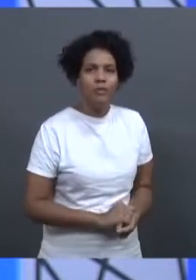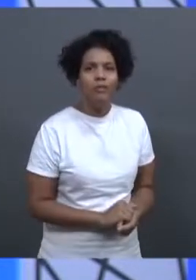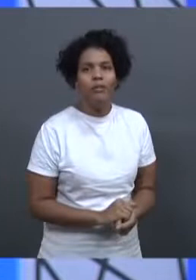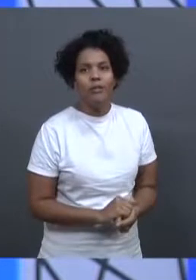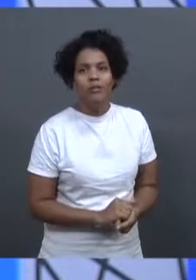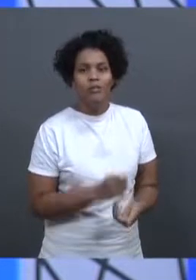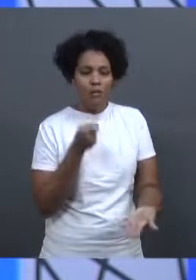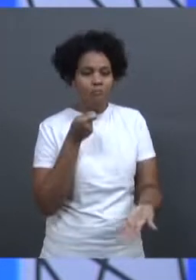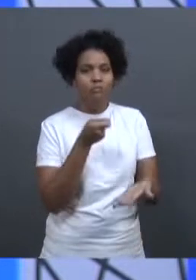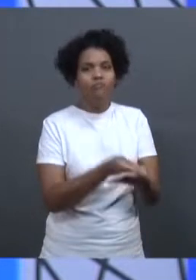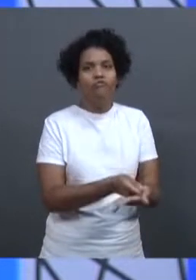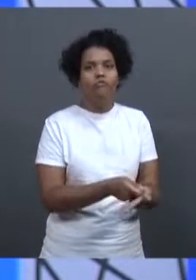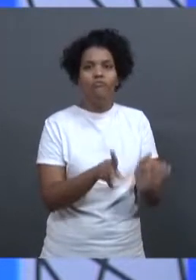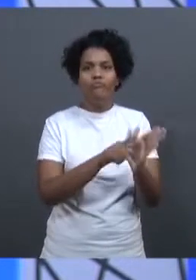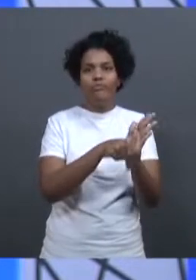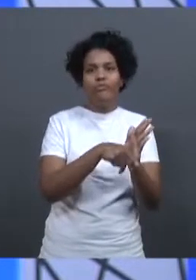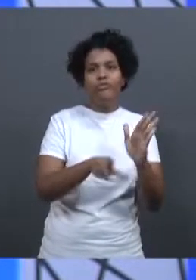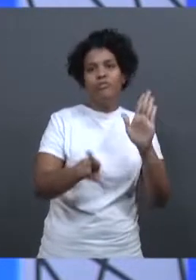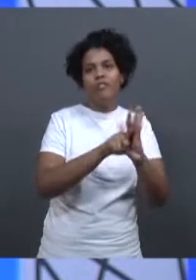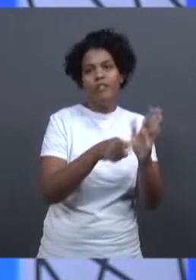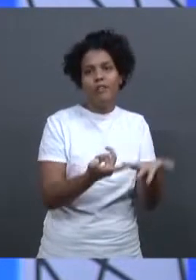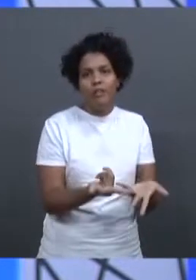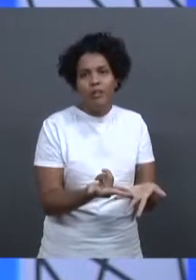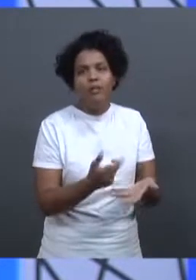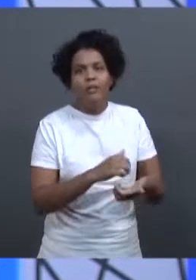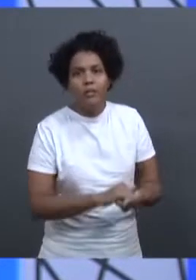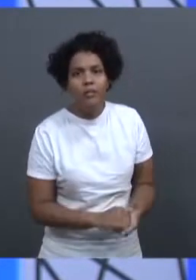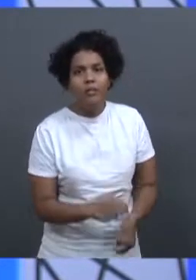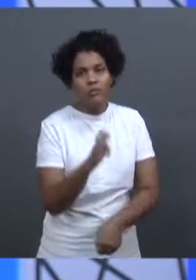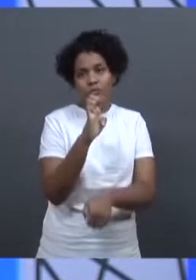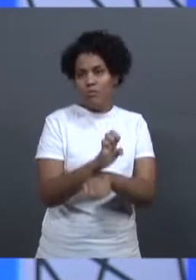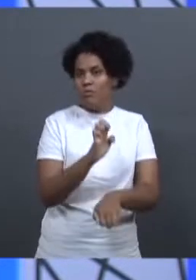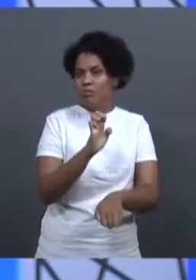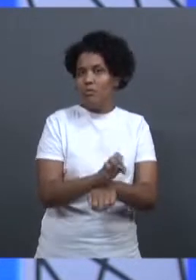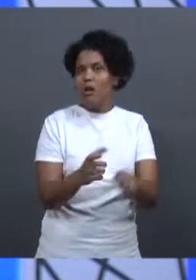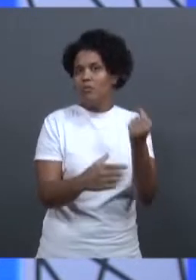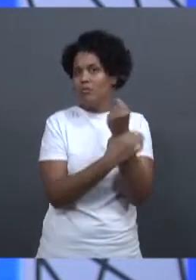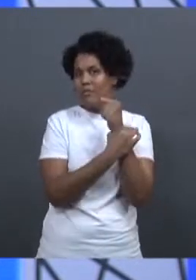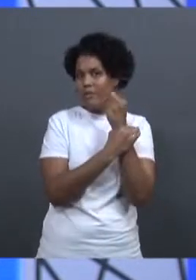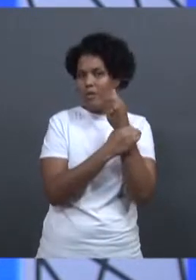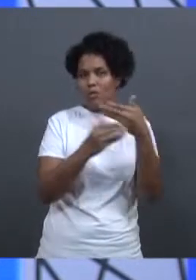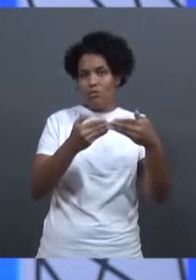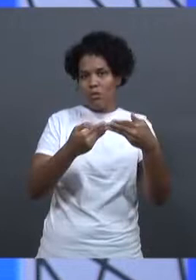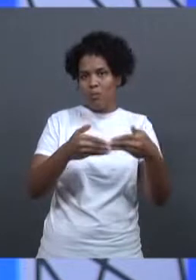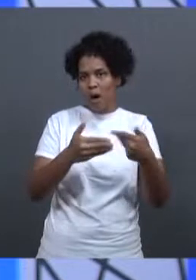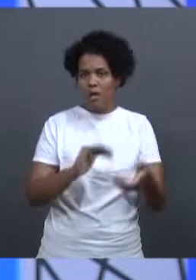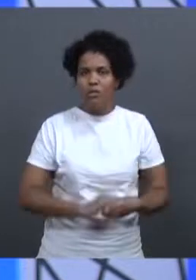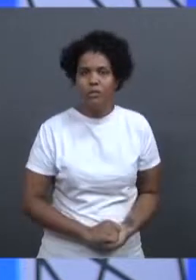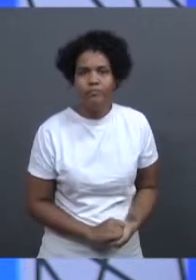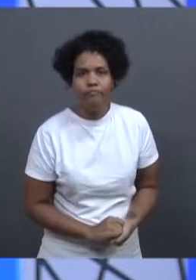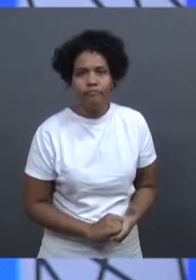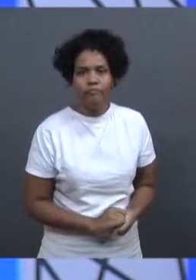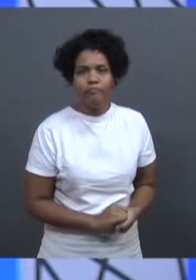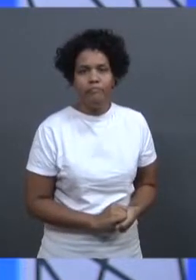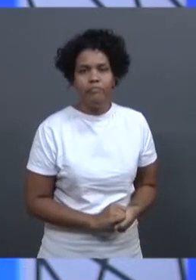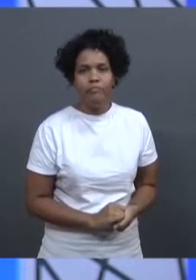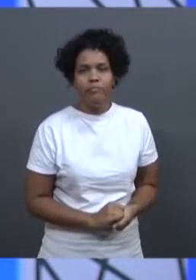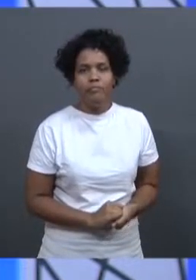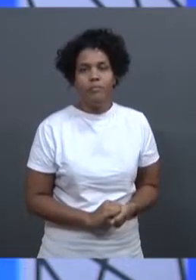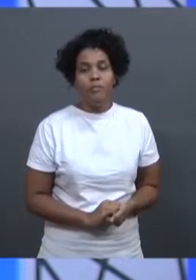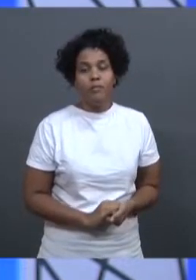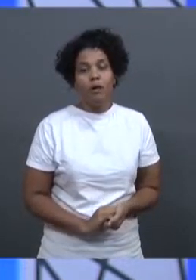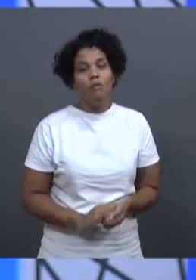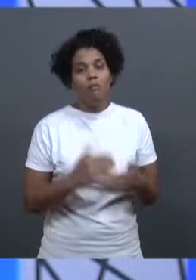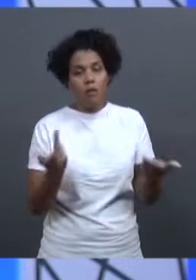foi aprovado o projeto de lei estadual de segurança de barragens aqui em Minas. E